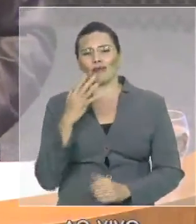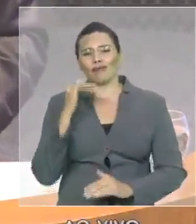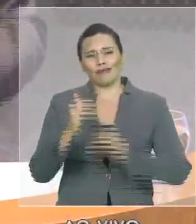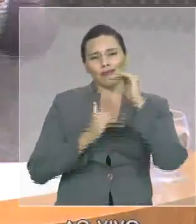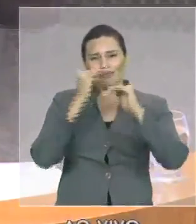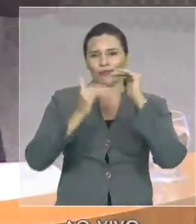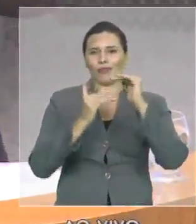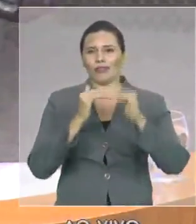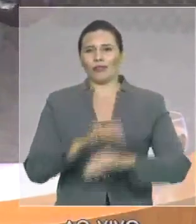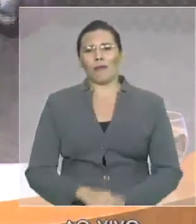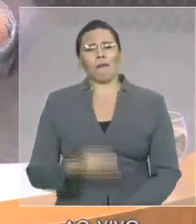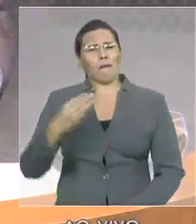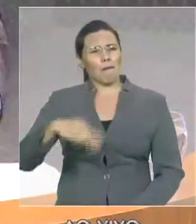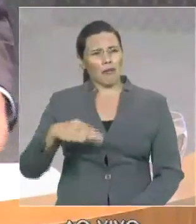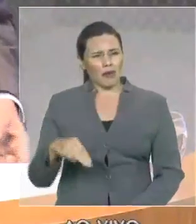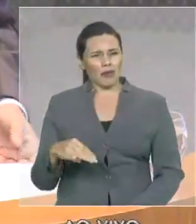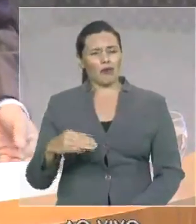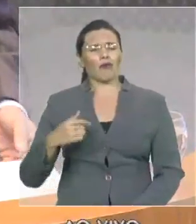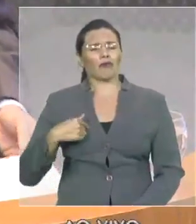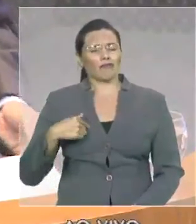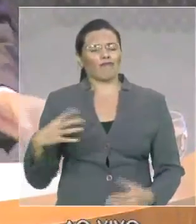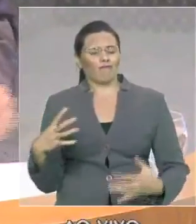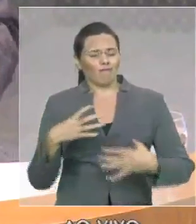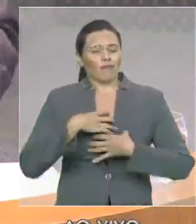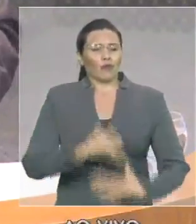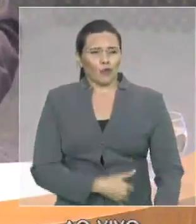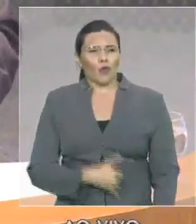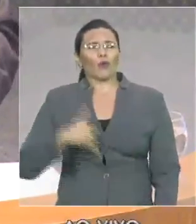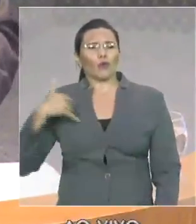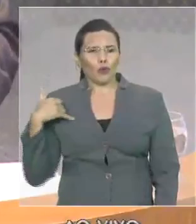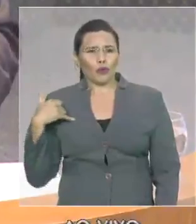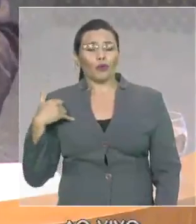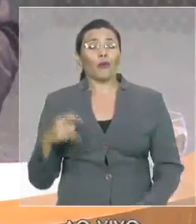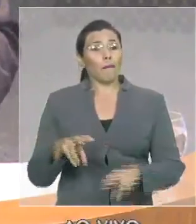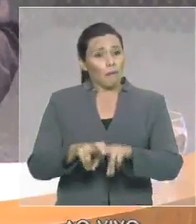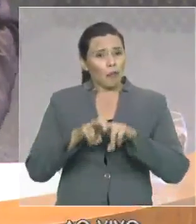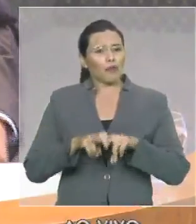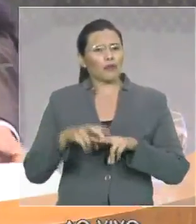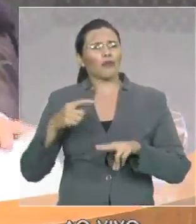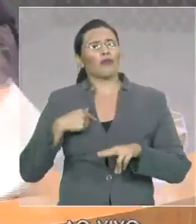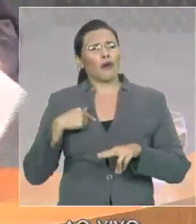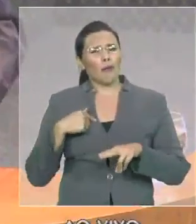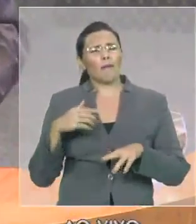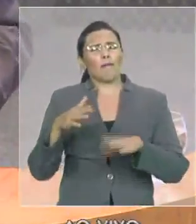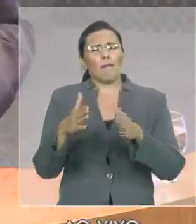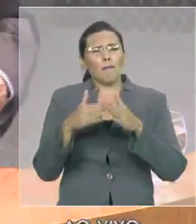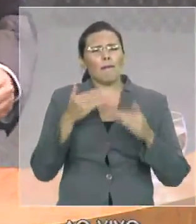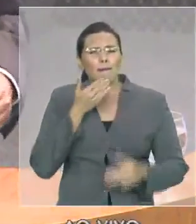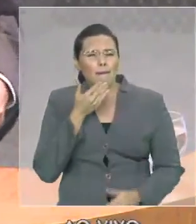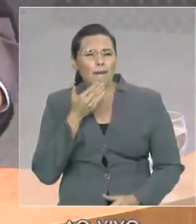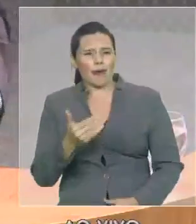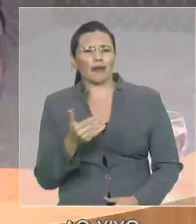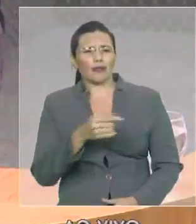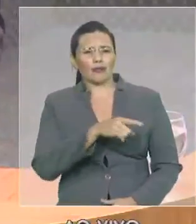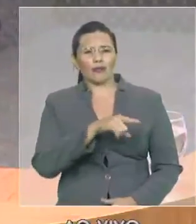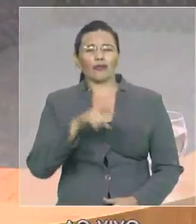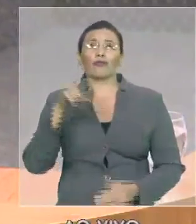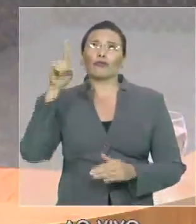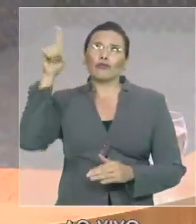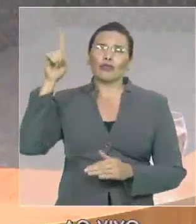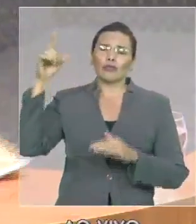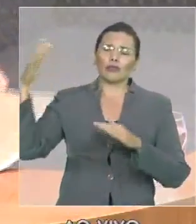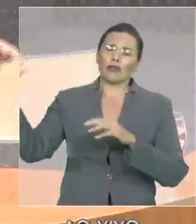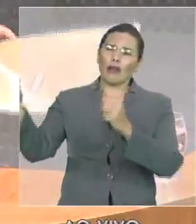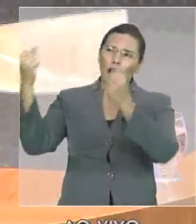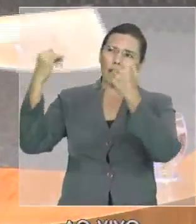todos nós um Maranhão que nos orgulhe a todos e para isso invocamos mais uma vez e sempre a proteção de Deus muito